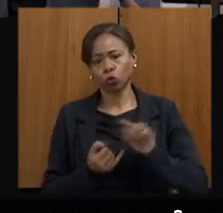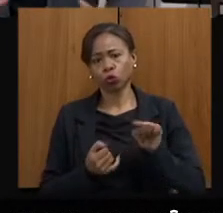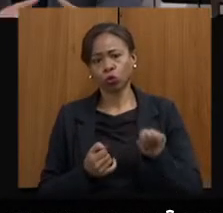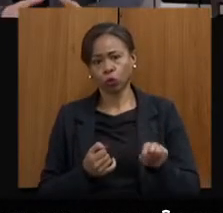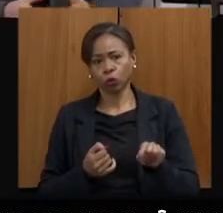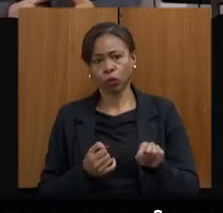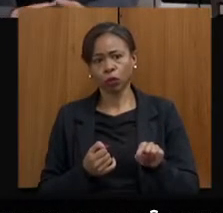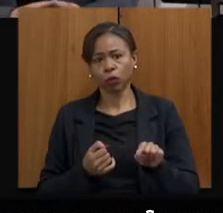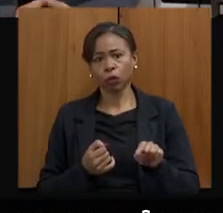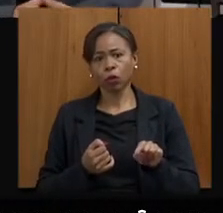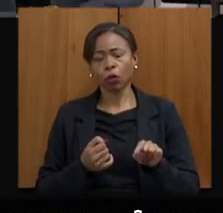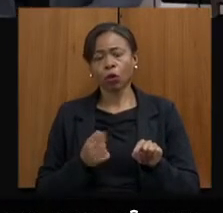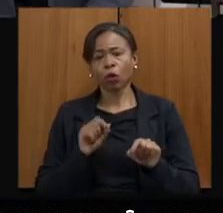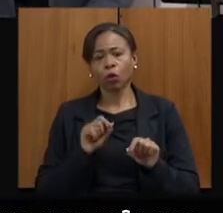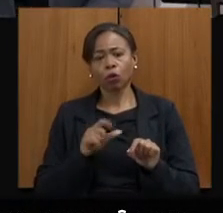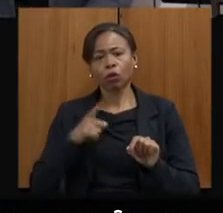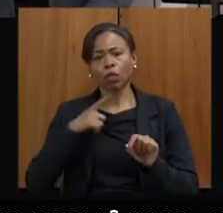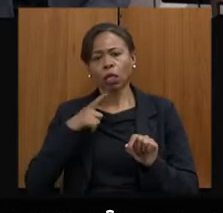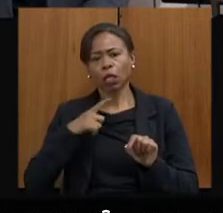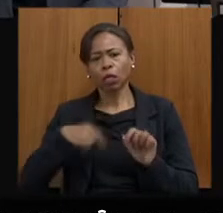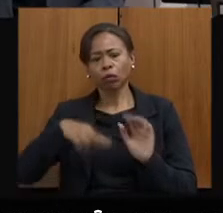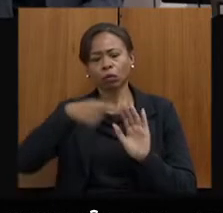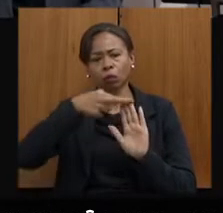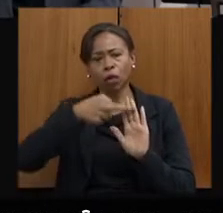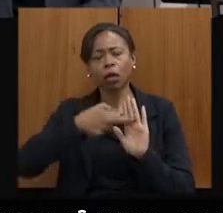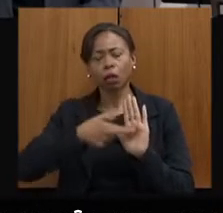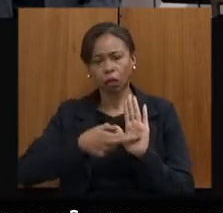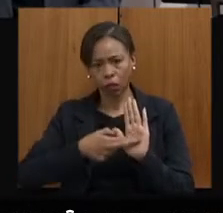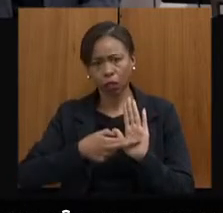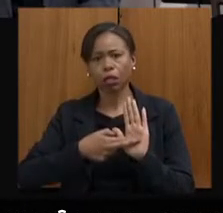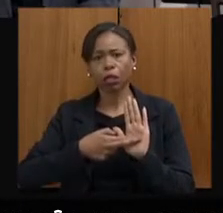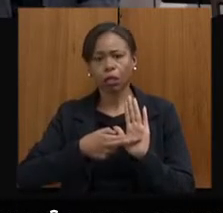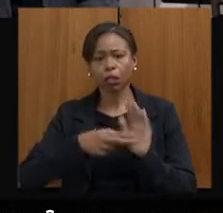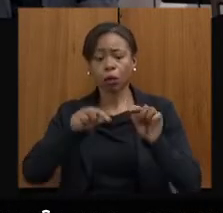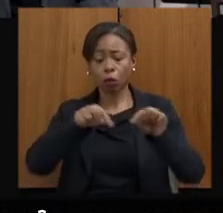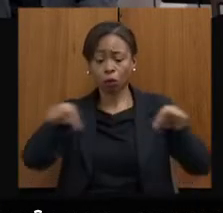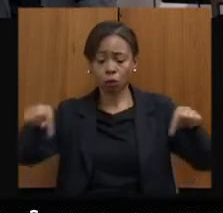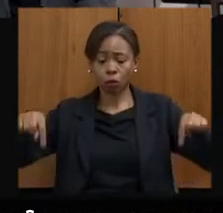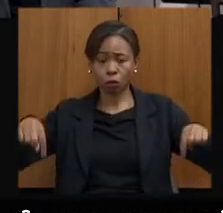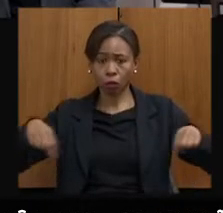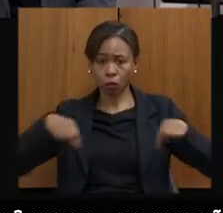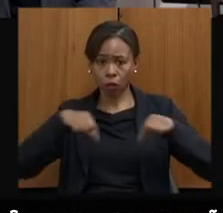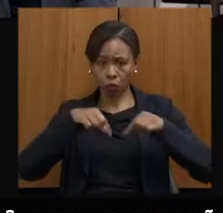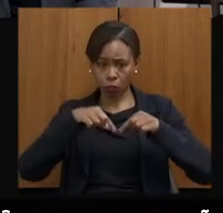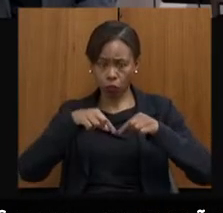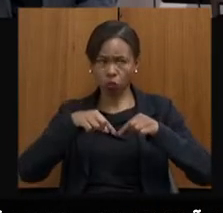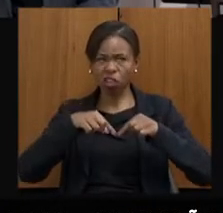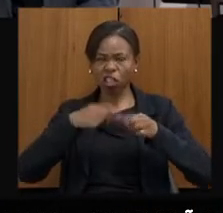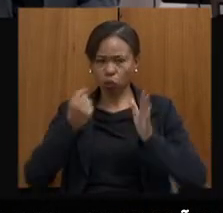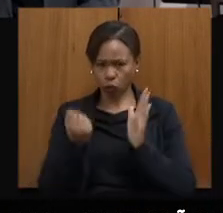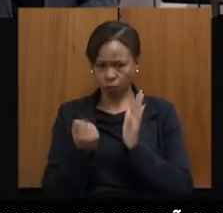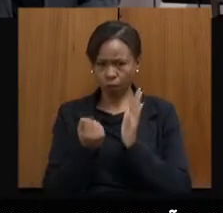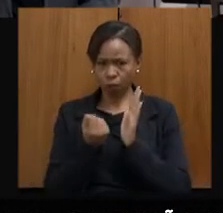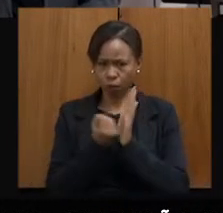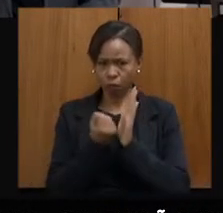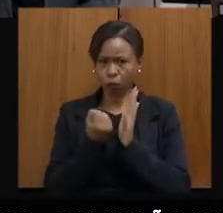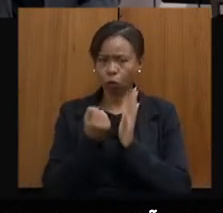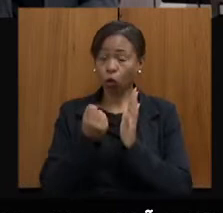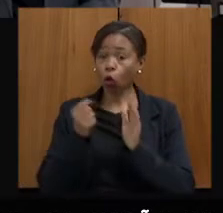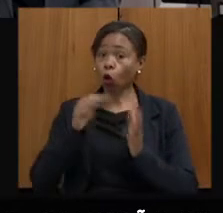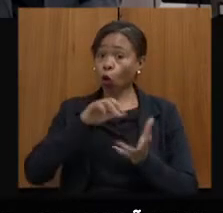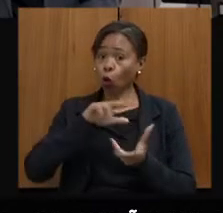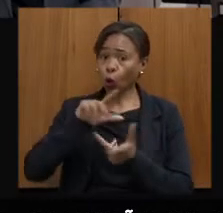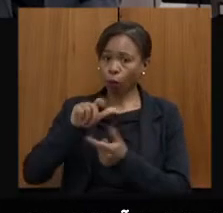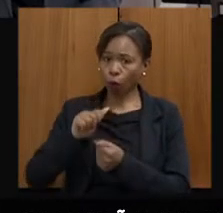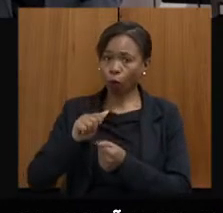as suas diretrizes, nós usamos o perímetro de tombamento global, feito pela Praxis,